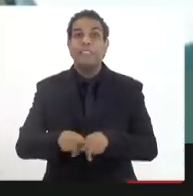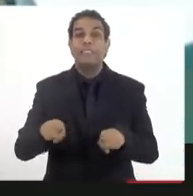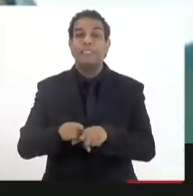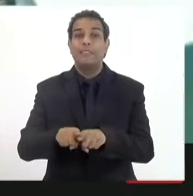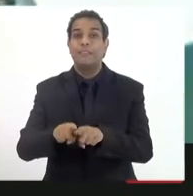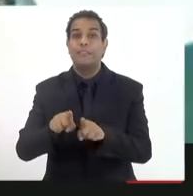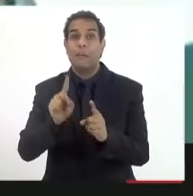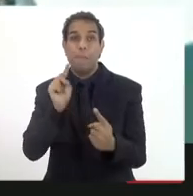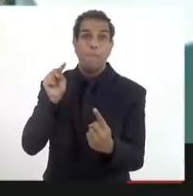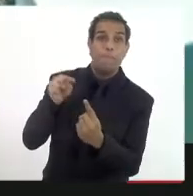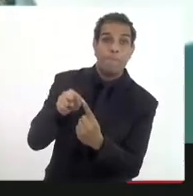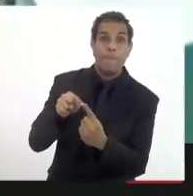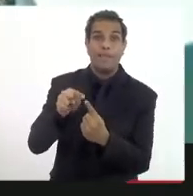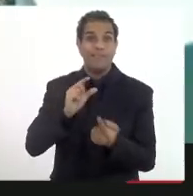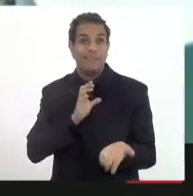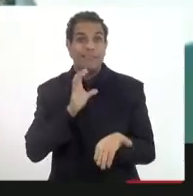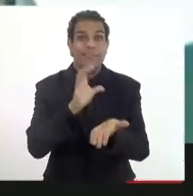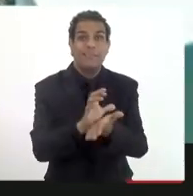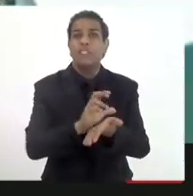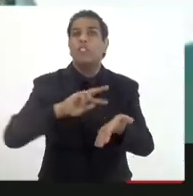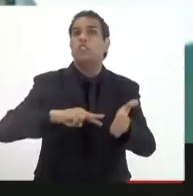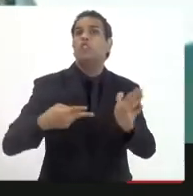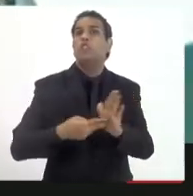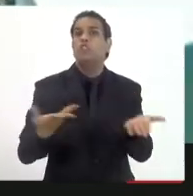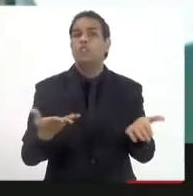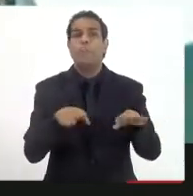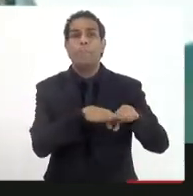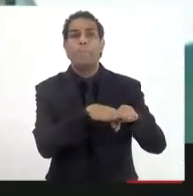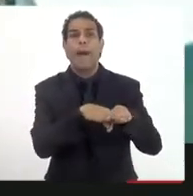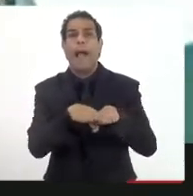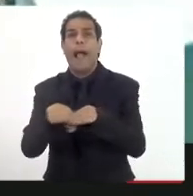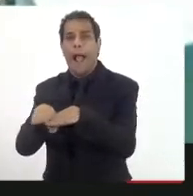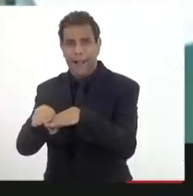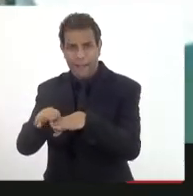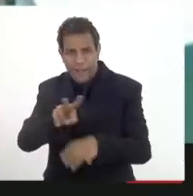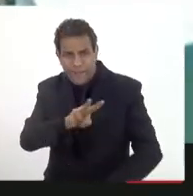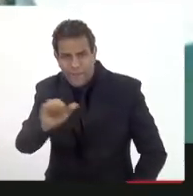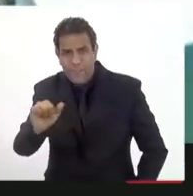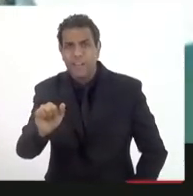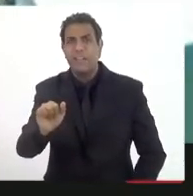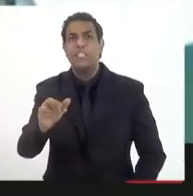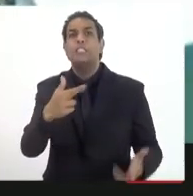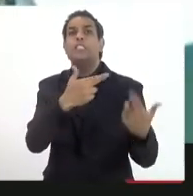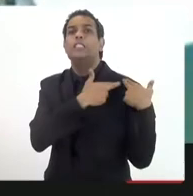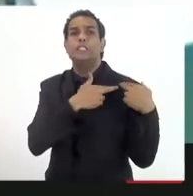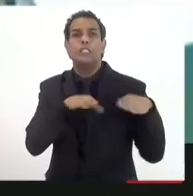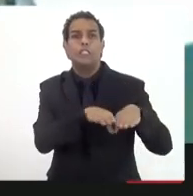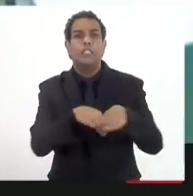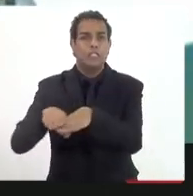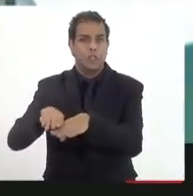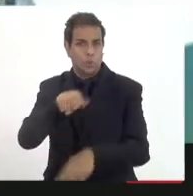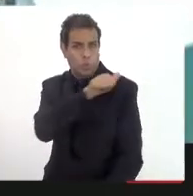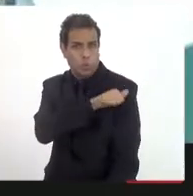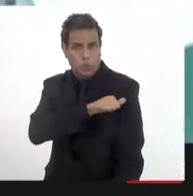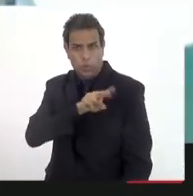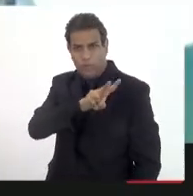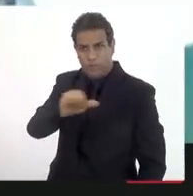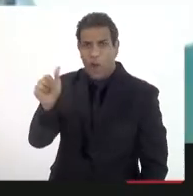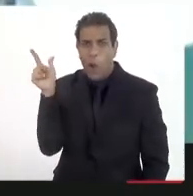de vista, quando esse fundo, o que significa estabilização fiscal? Este fundo vai ser responsável pela estabilização fiscal do Estado do Rio de Janeiro?